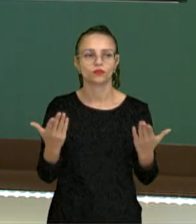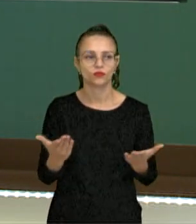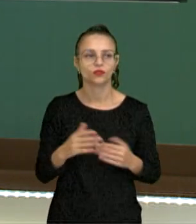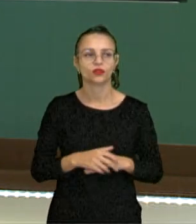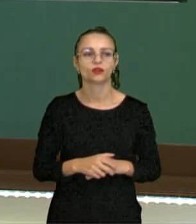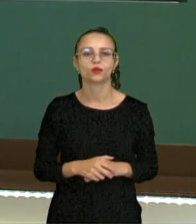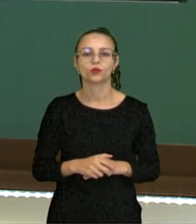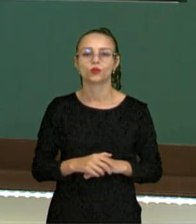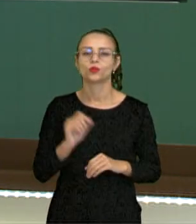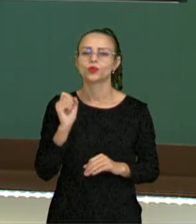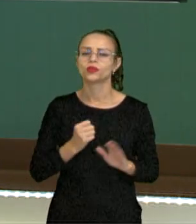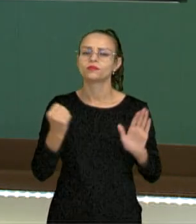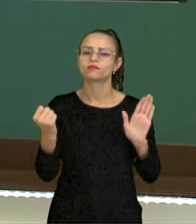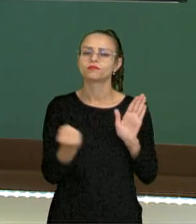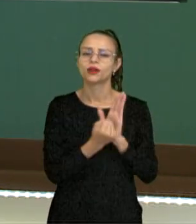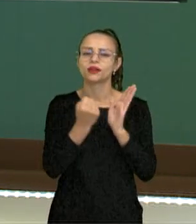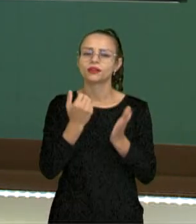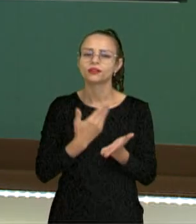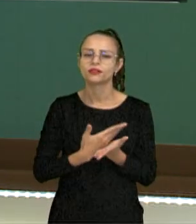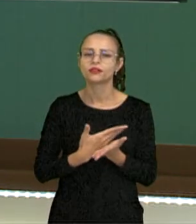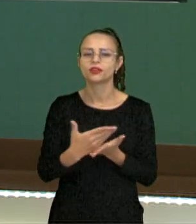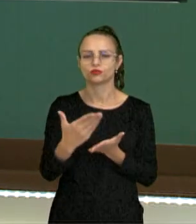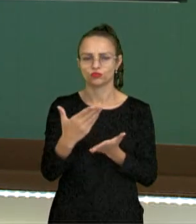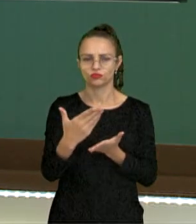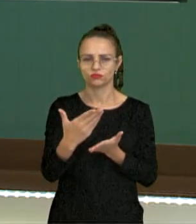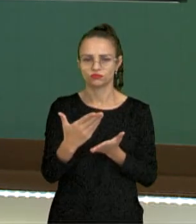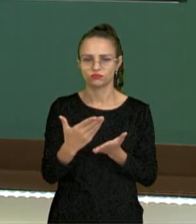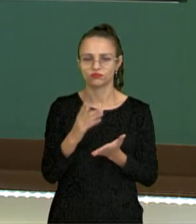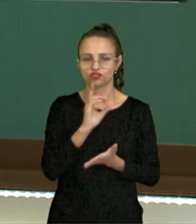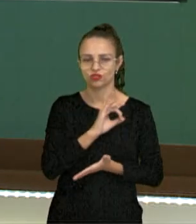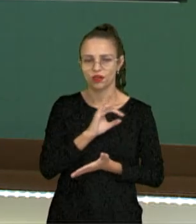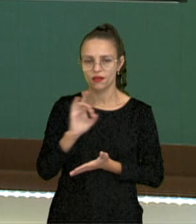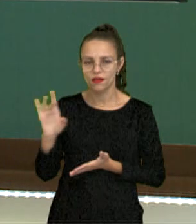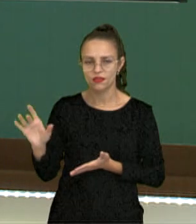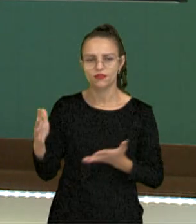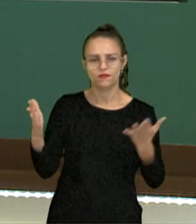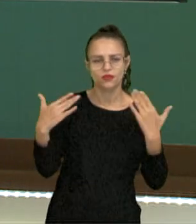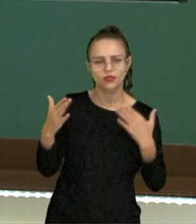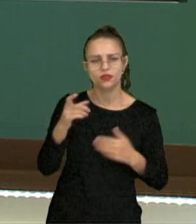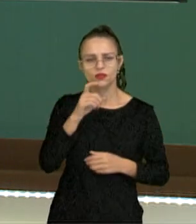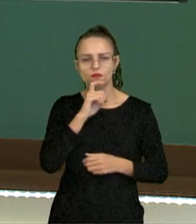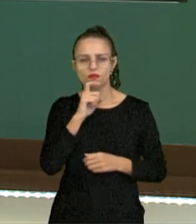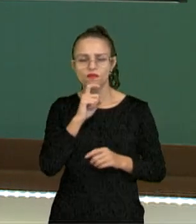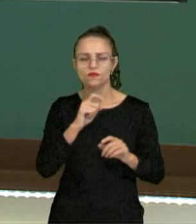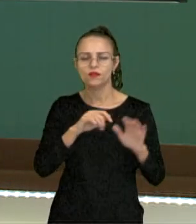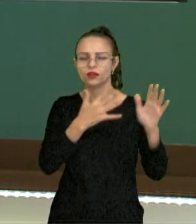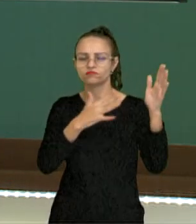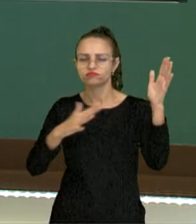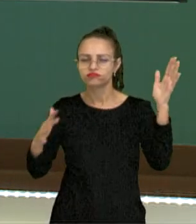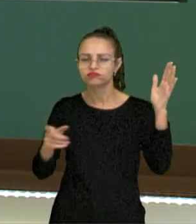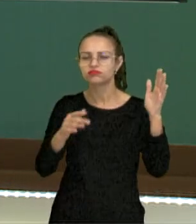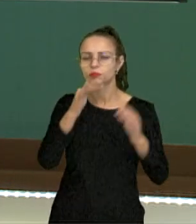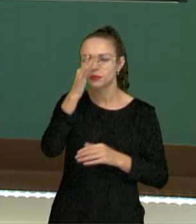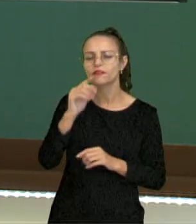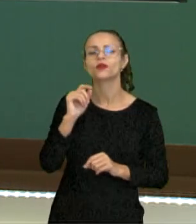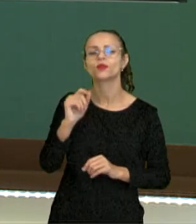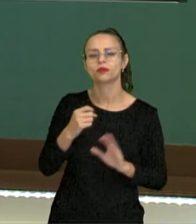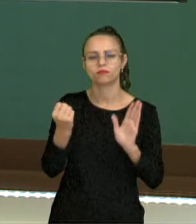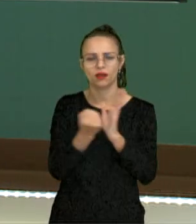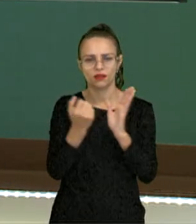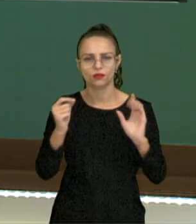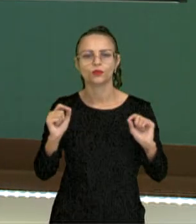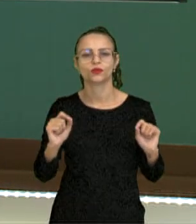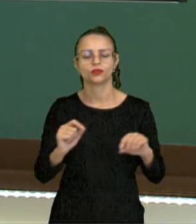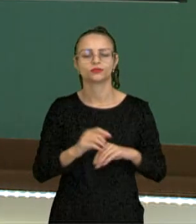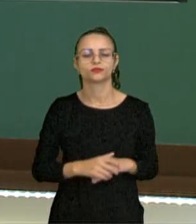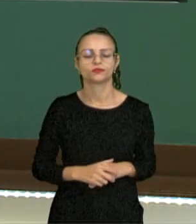o que marca o início de cada estação? Em que momento ali do movimento de translação a Terra está? Então